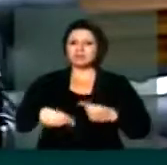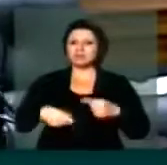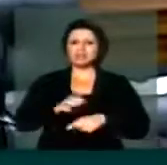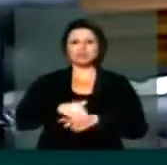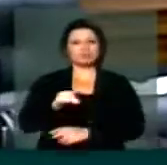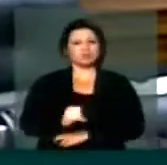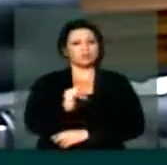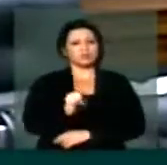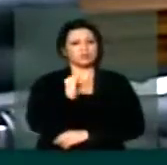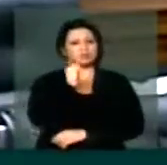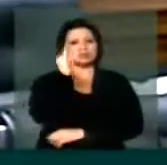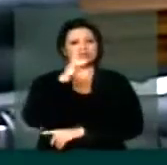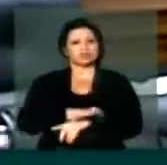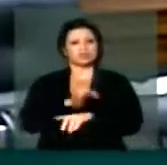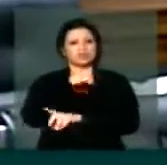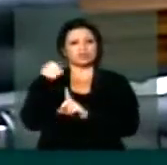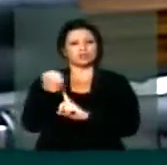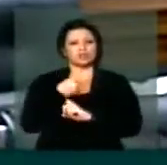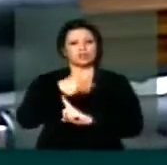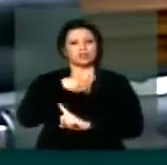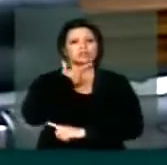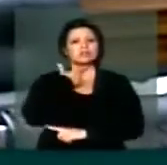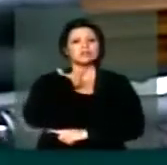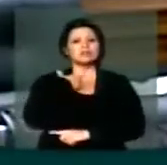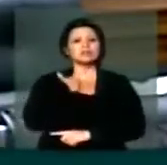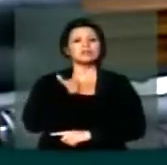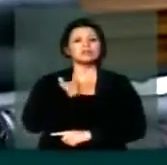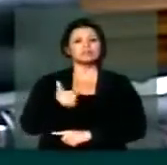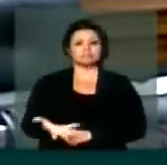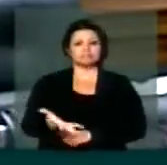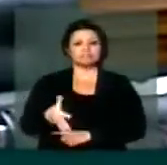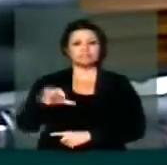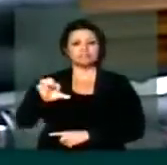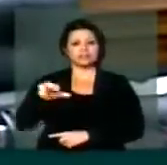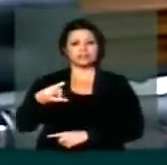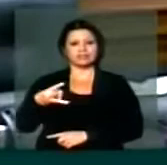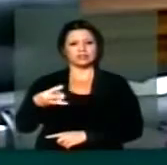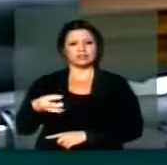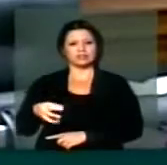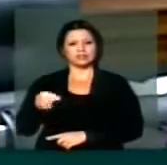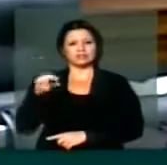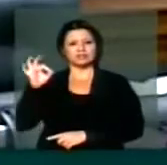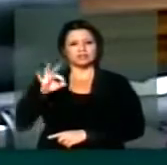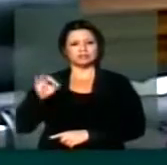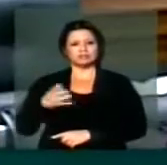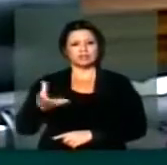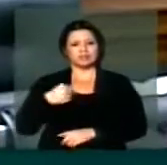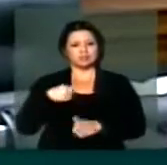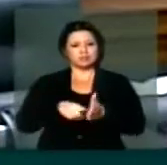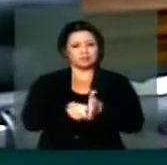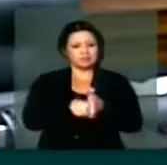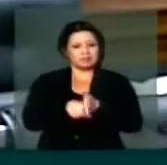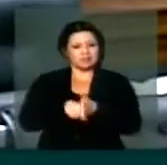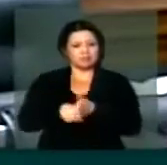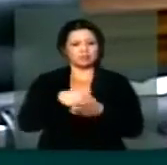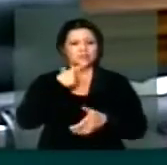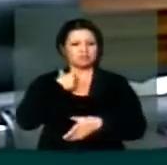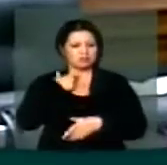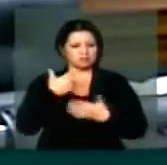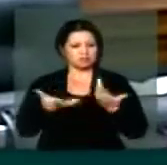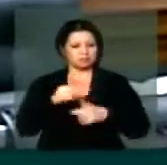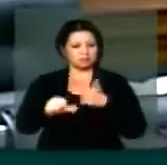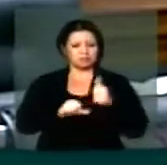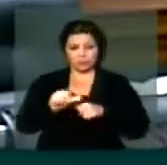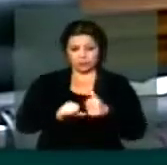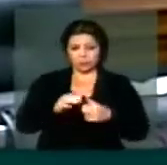tão importante, e que a sociedade deseja. Afinal de contas, 93 estudantes da sociedade pesquisada no nosso país deseja.